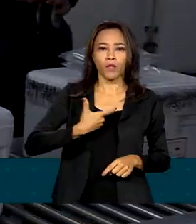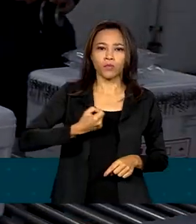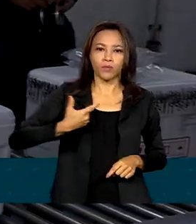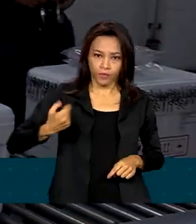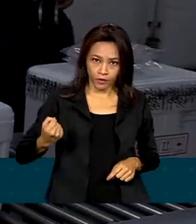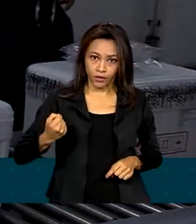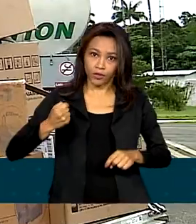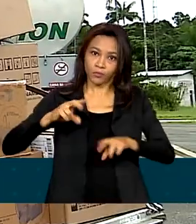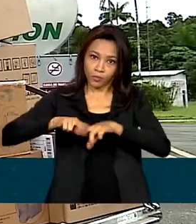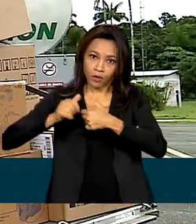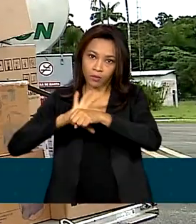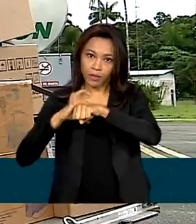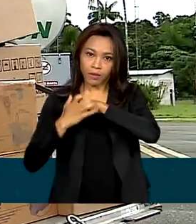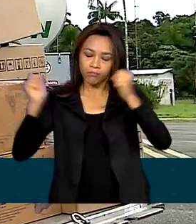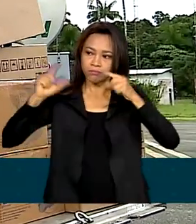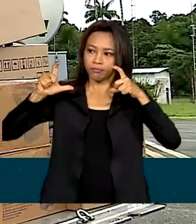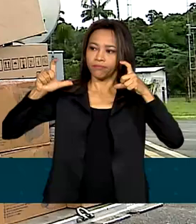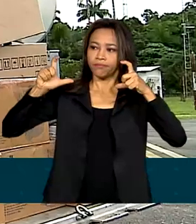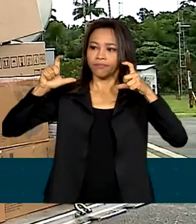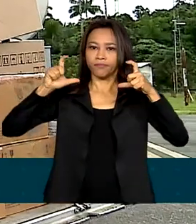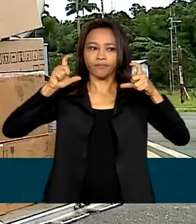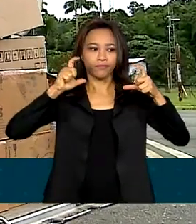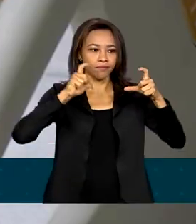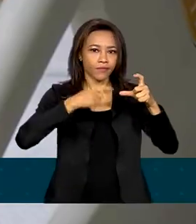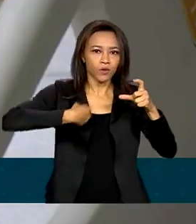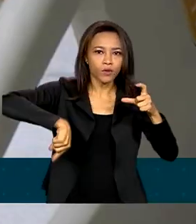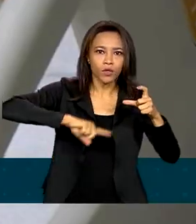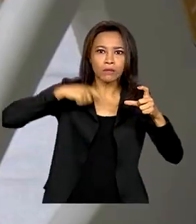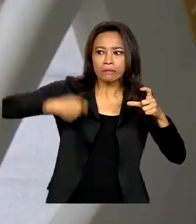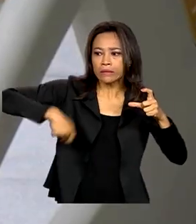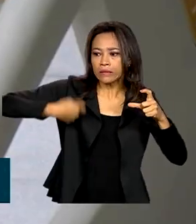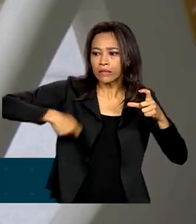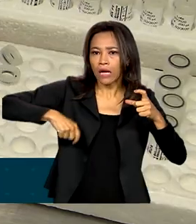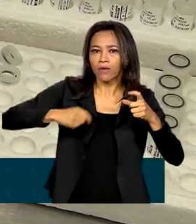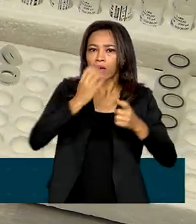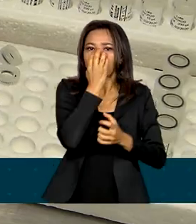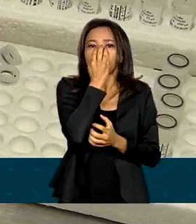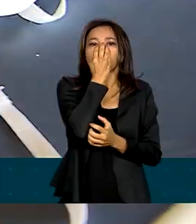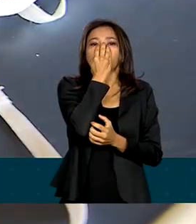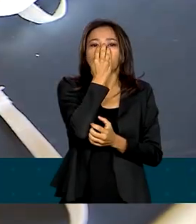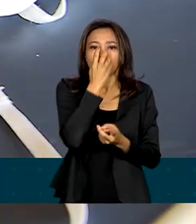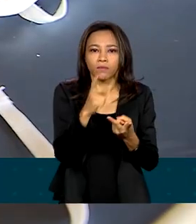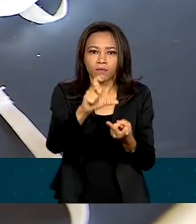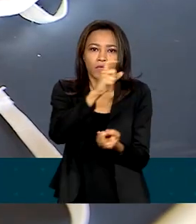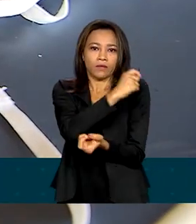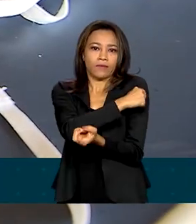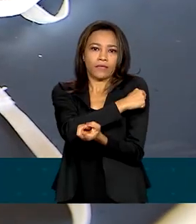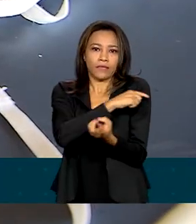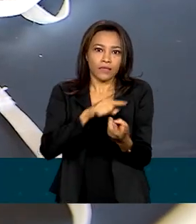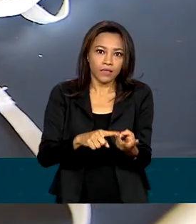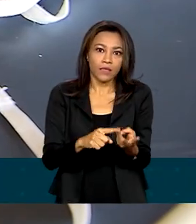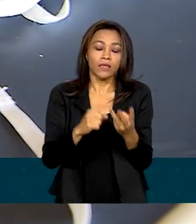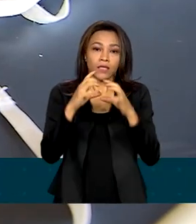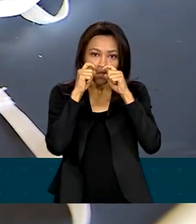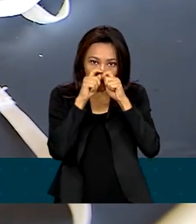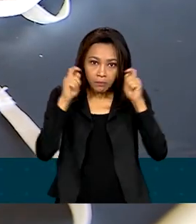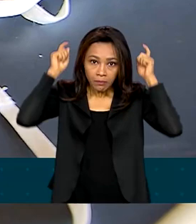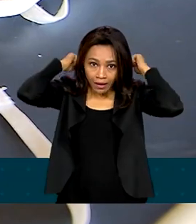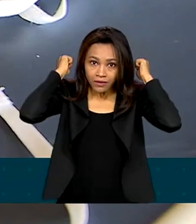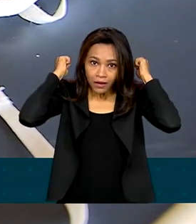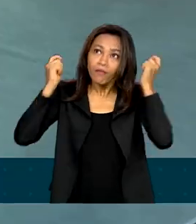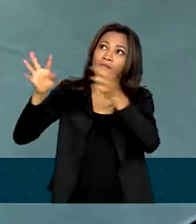-19 gerou um alerta. Muito do que precisávamos, como respiradores, vacinas e até mesmo máscaras, era